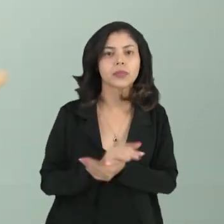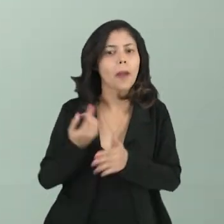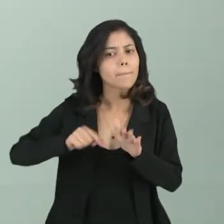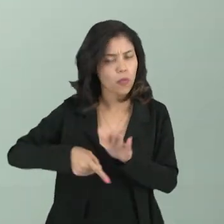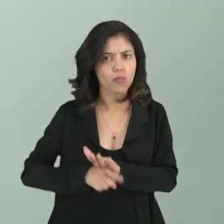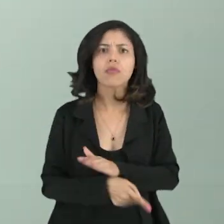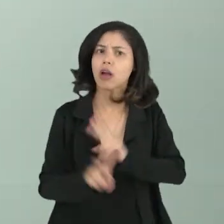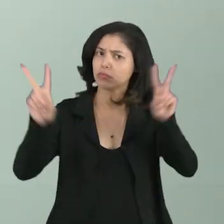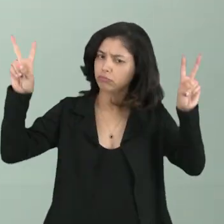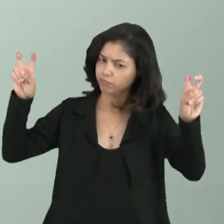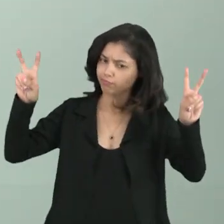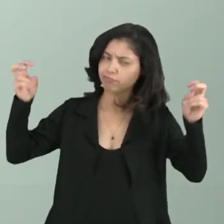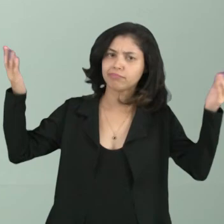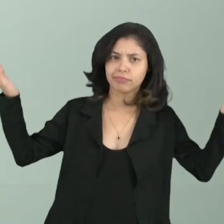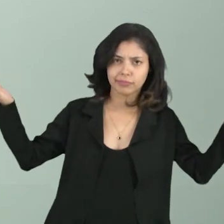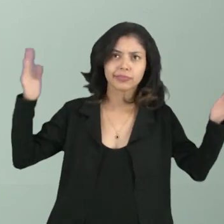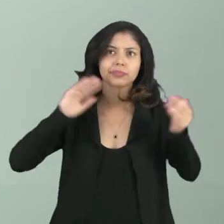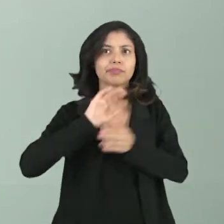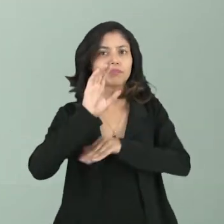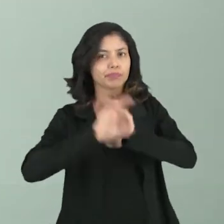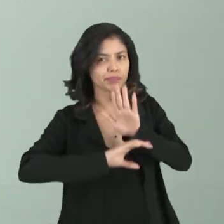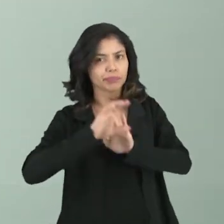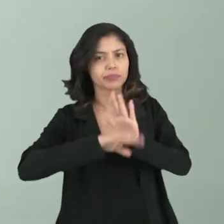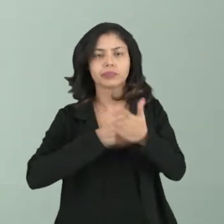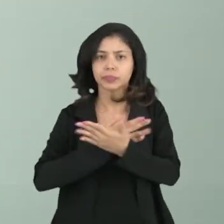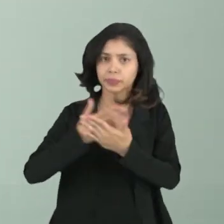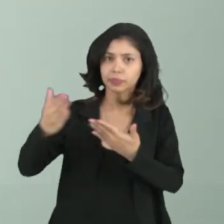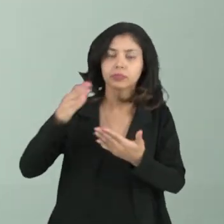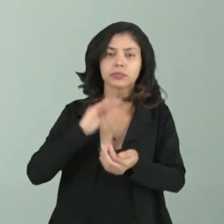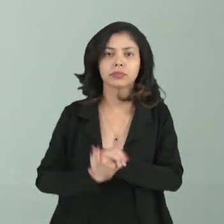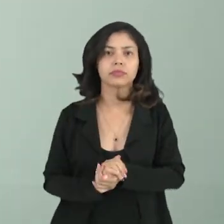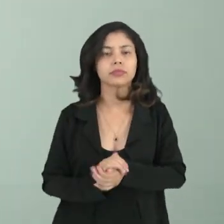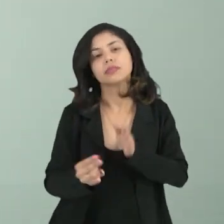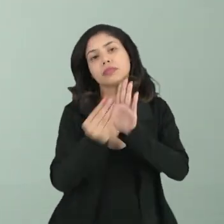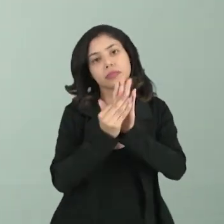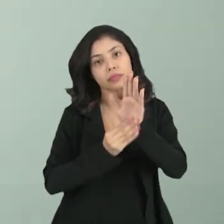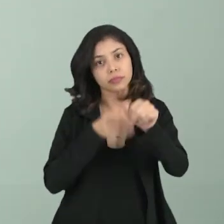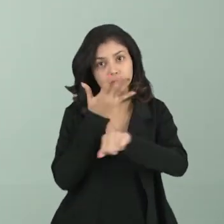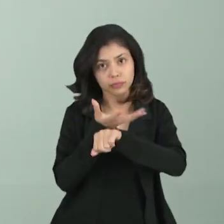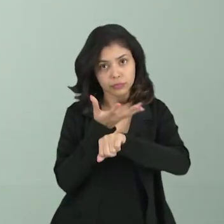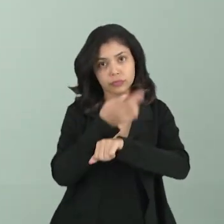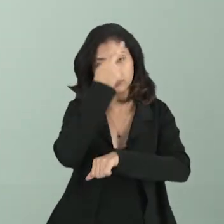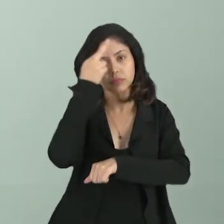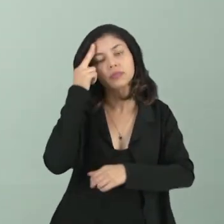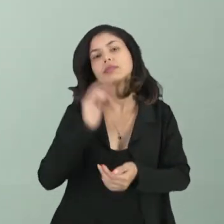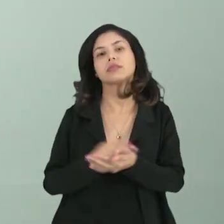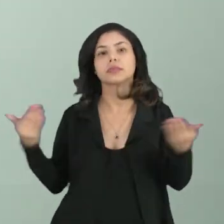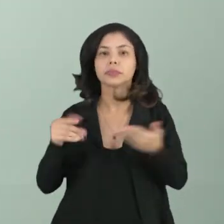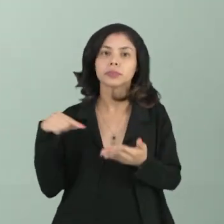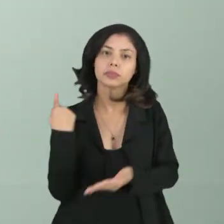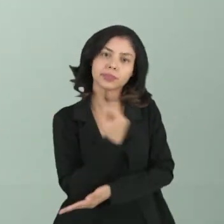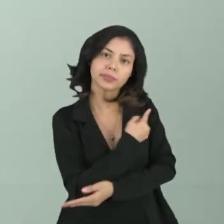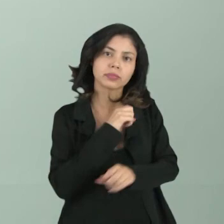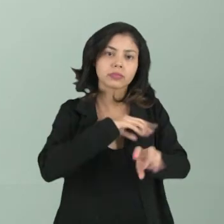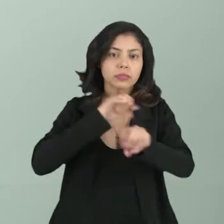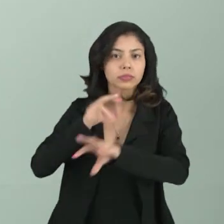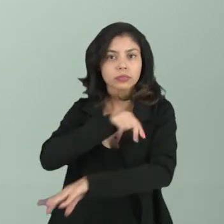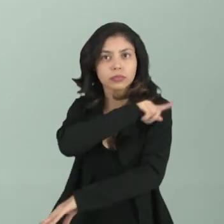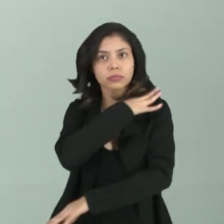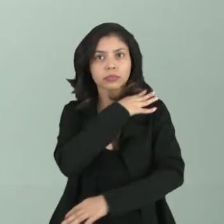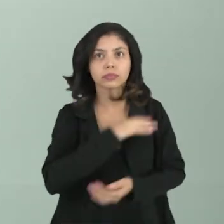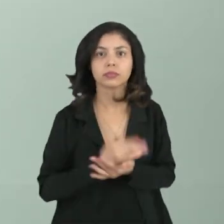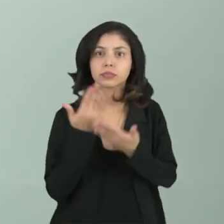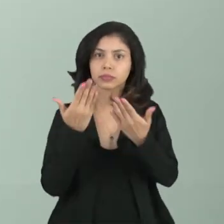aprofundar sobre esses conceitos iniciais da disciplina de história e agora nessa jornada do Novo Ensino Médio